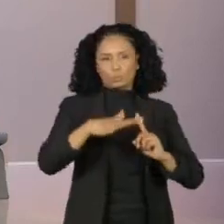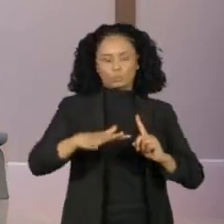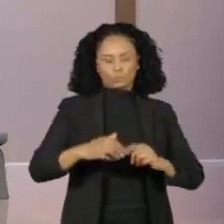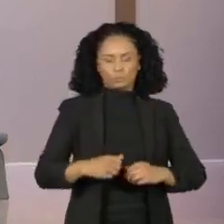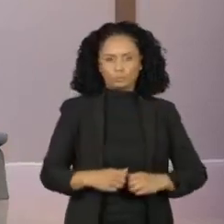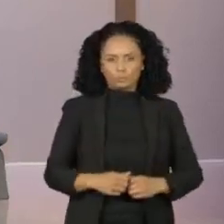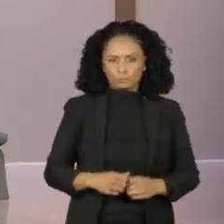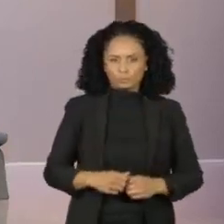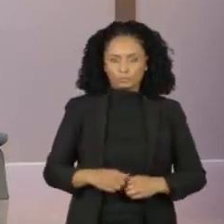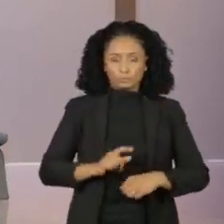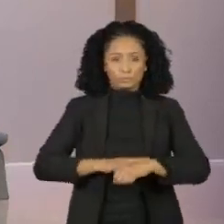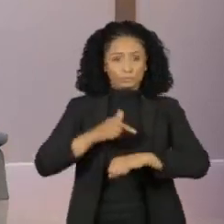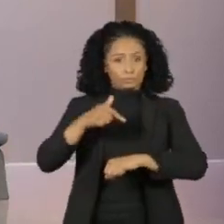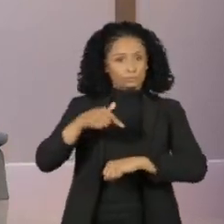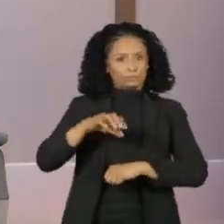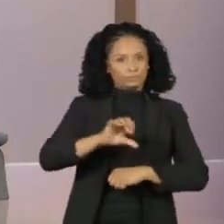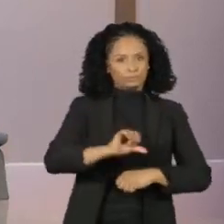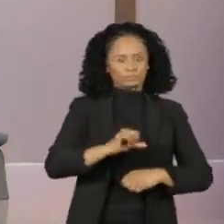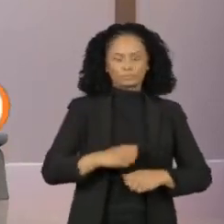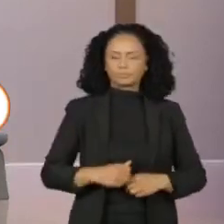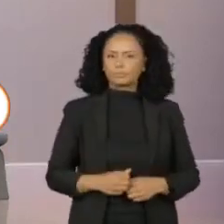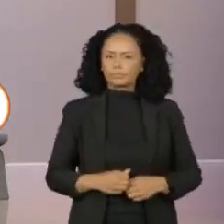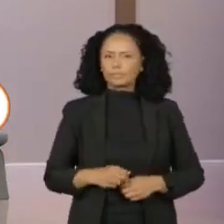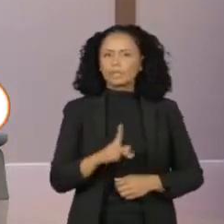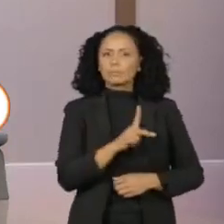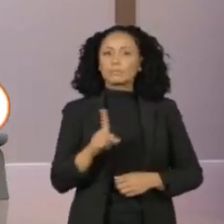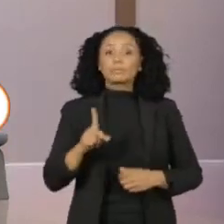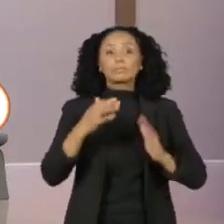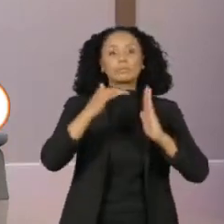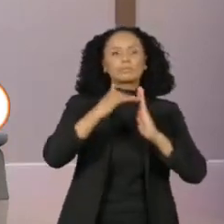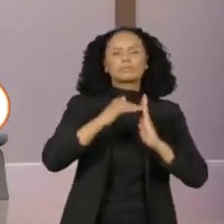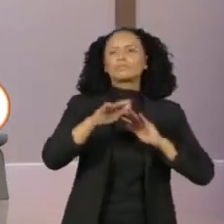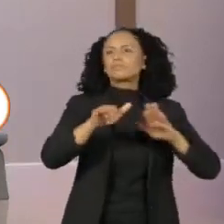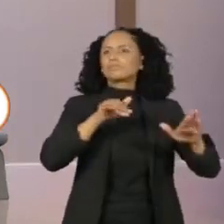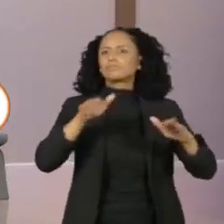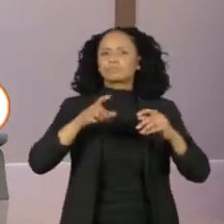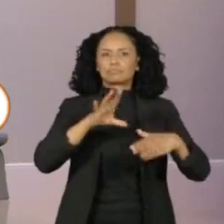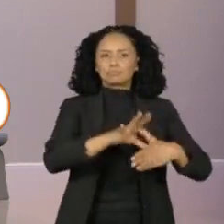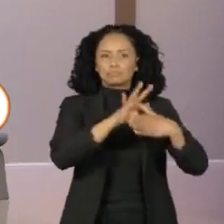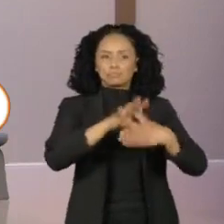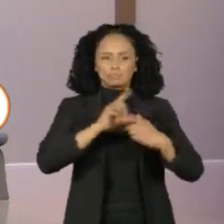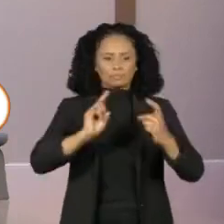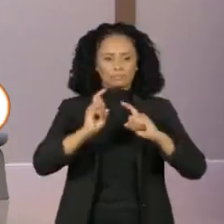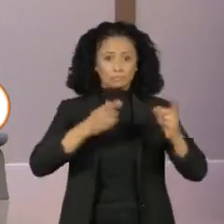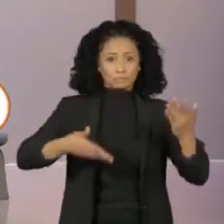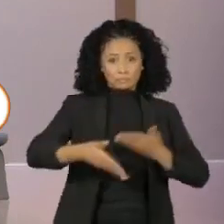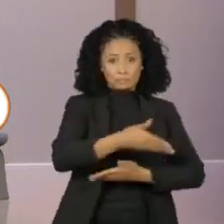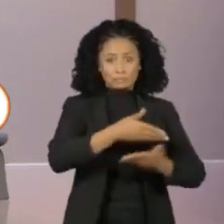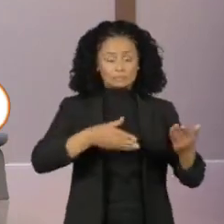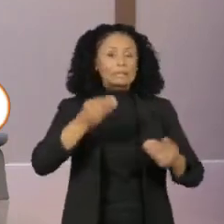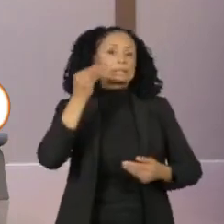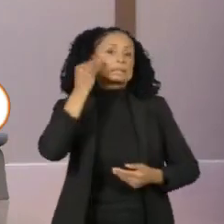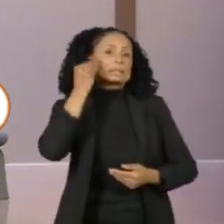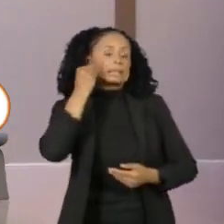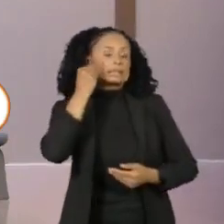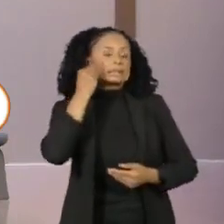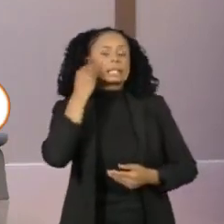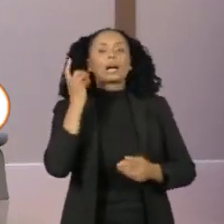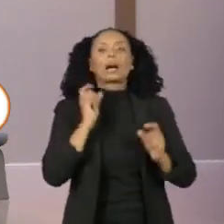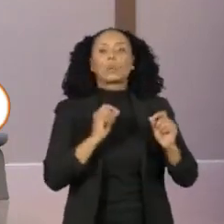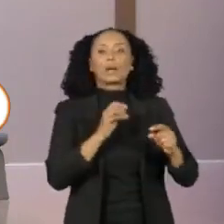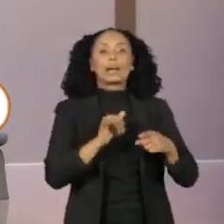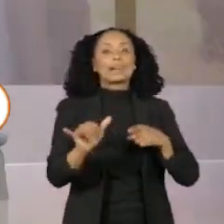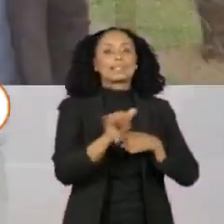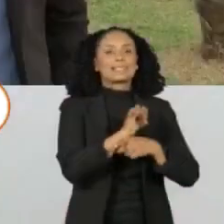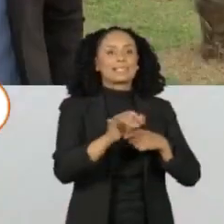O presidente do Senado realiza daqui a pouco uma reunião de líderes para tentar achar soluções para o pagamento do novo piso